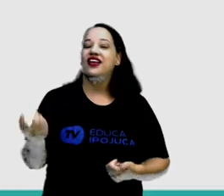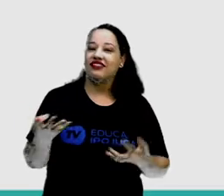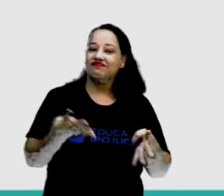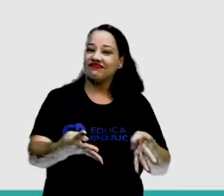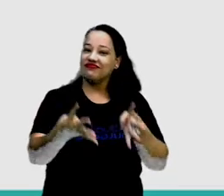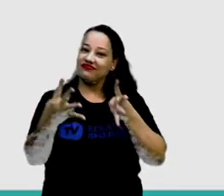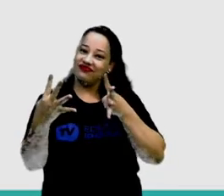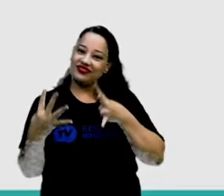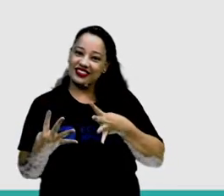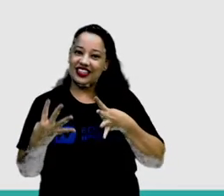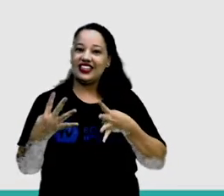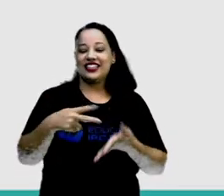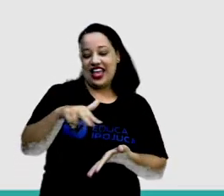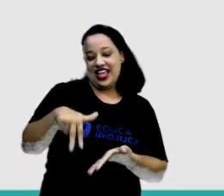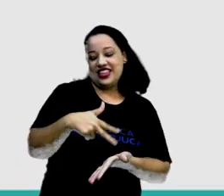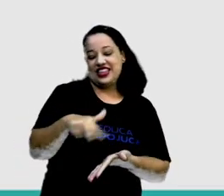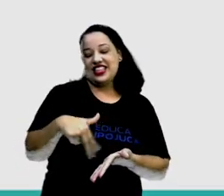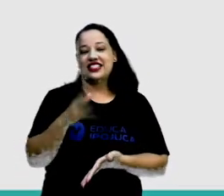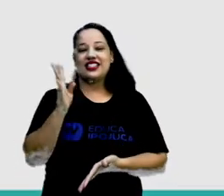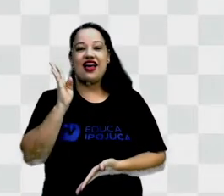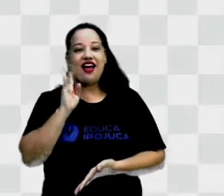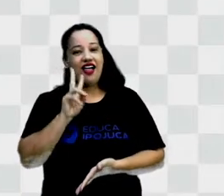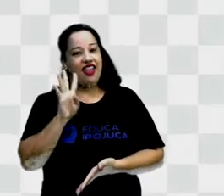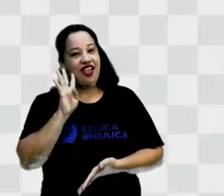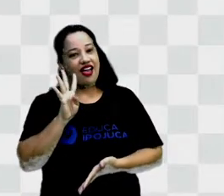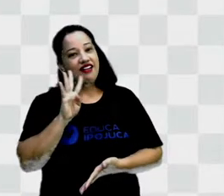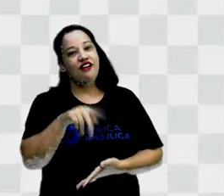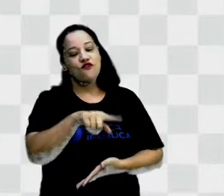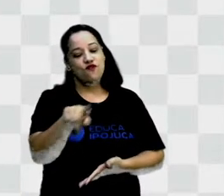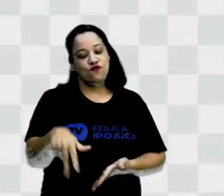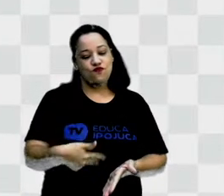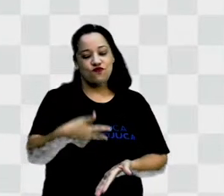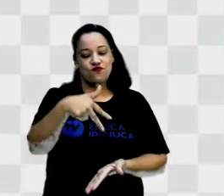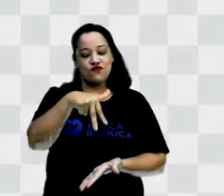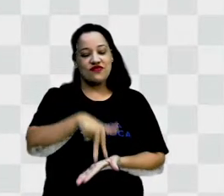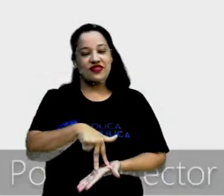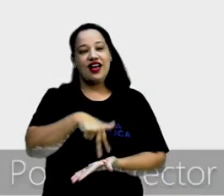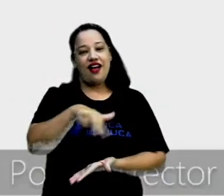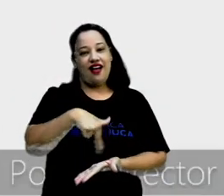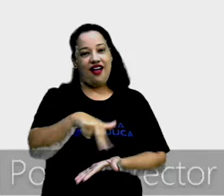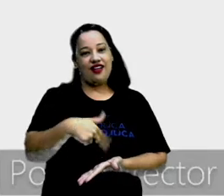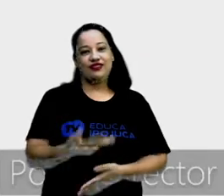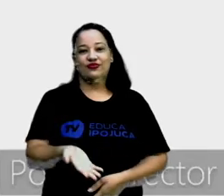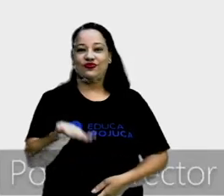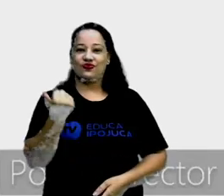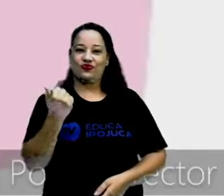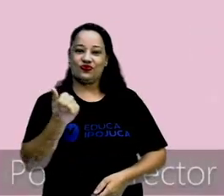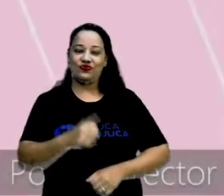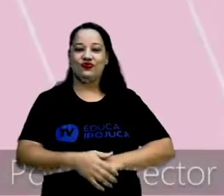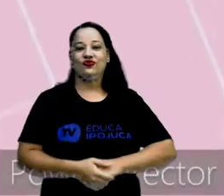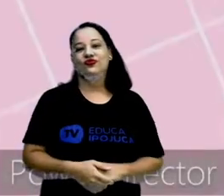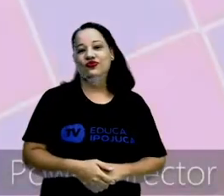e dançar essa musiquinha aí bem legal. Levanta aí do sofá para a gente dançar essa musiquinha, meus amores.